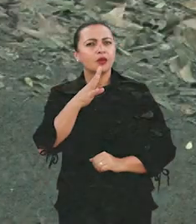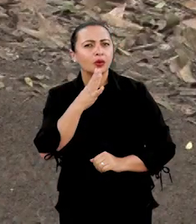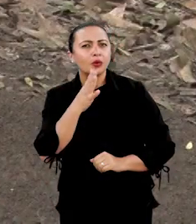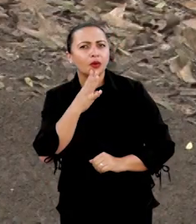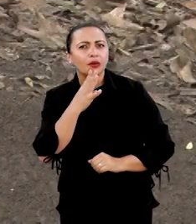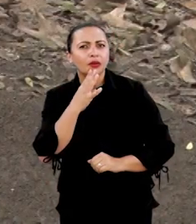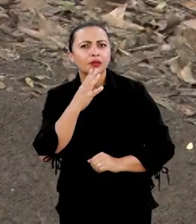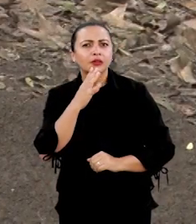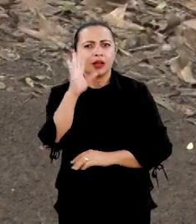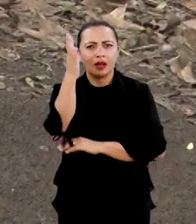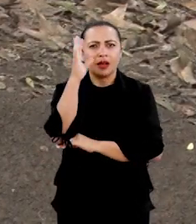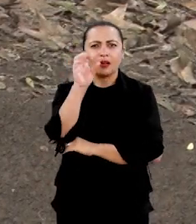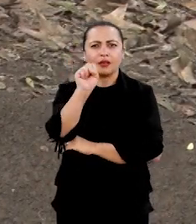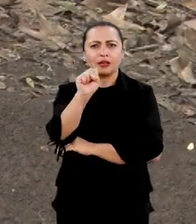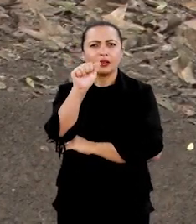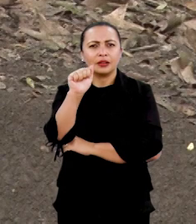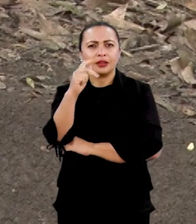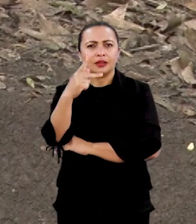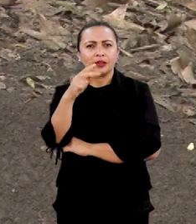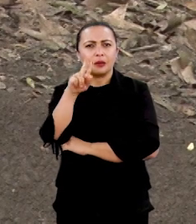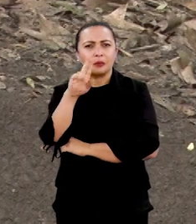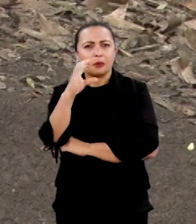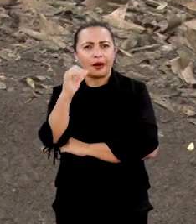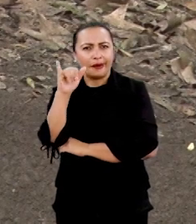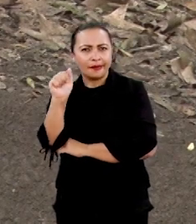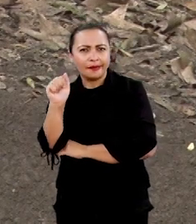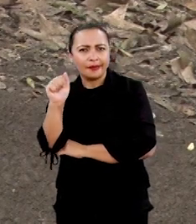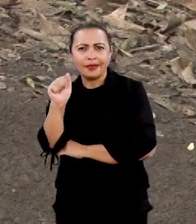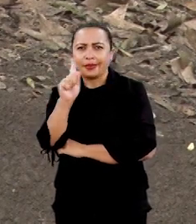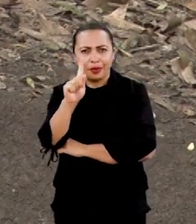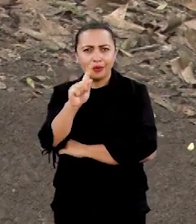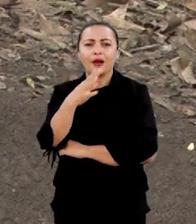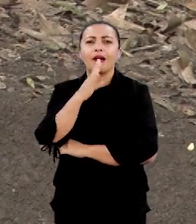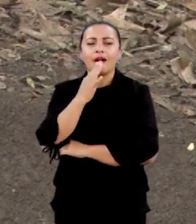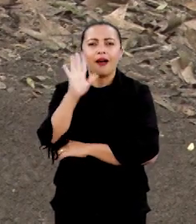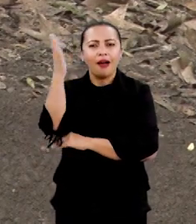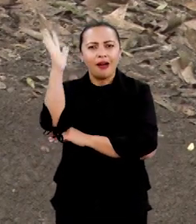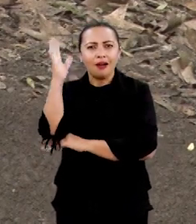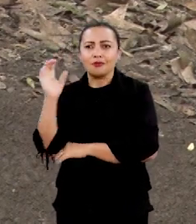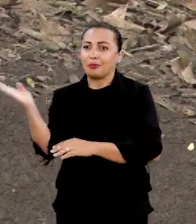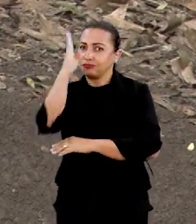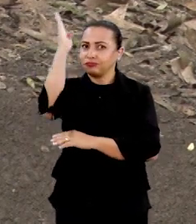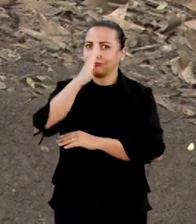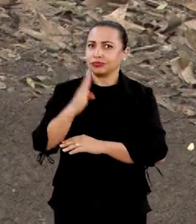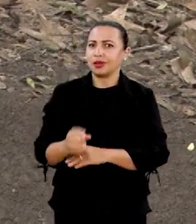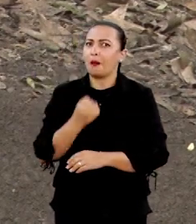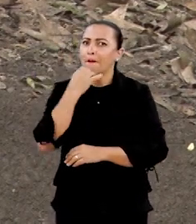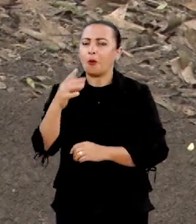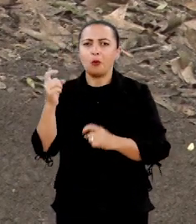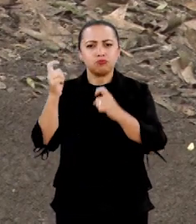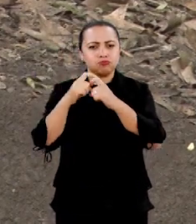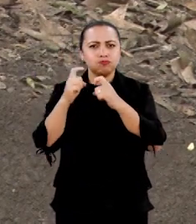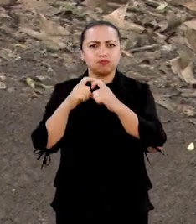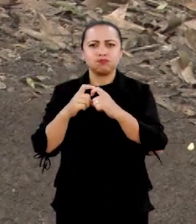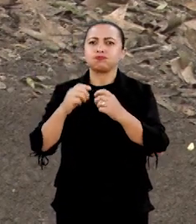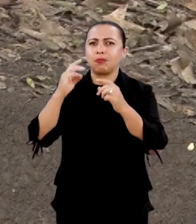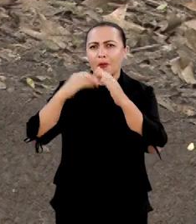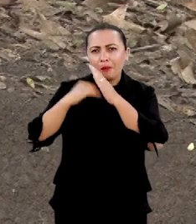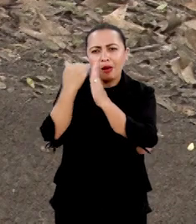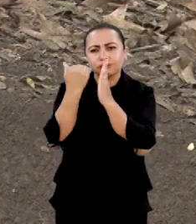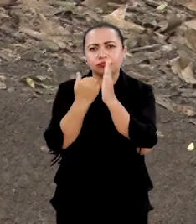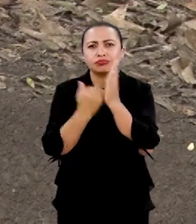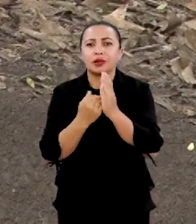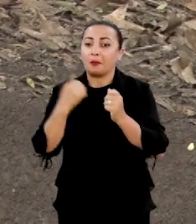Você conhece a sapucaia? É uma frondosa árvore brasileira de muitas propriedades medicinais.